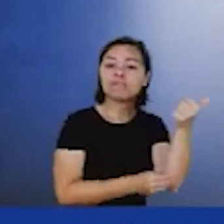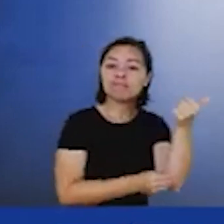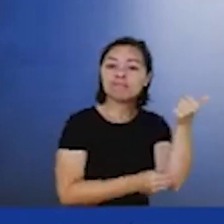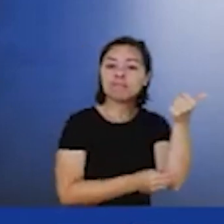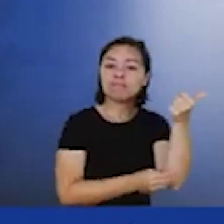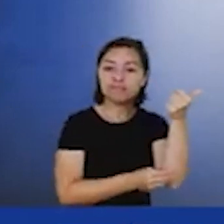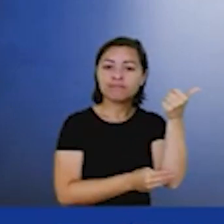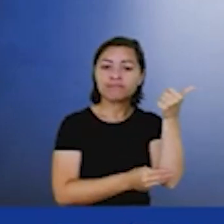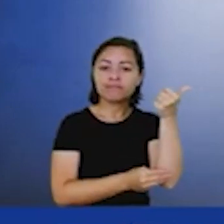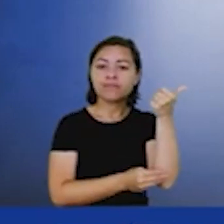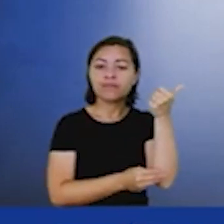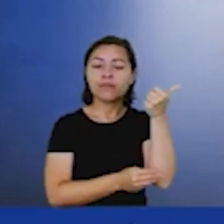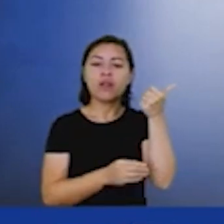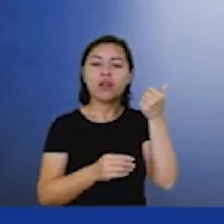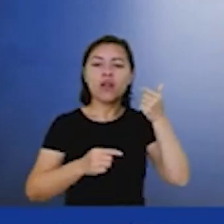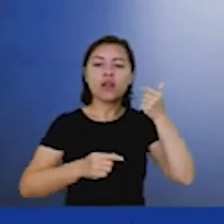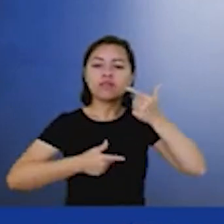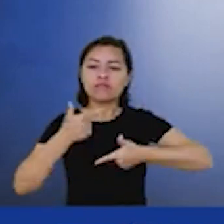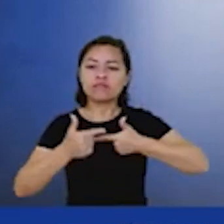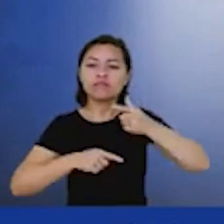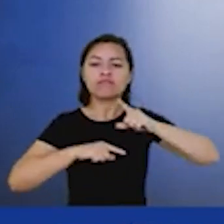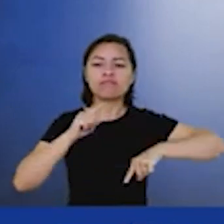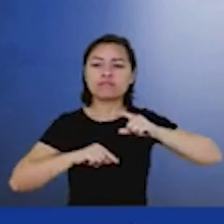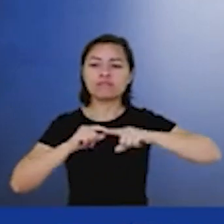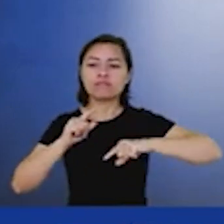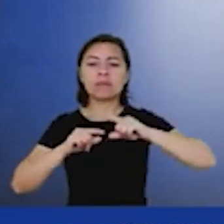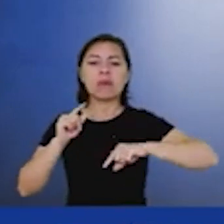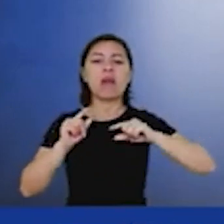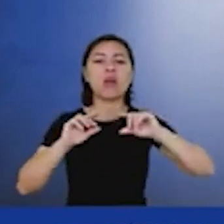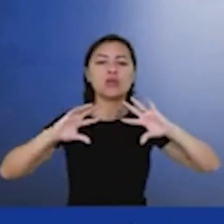as atividades de redução de emissões